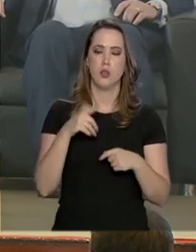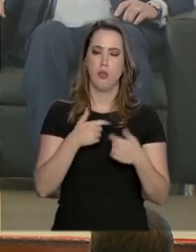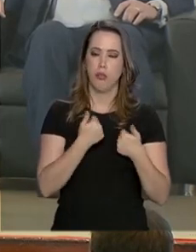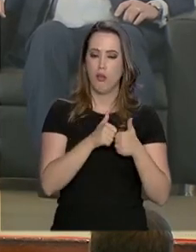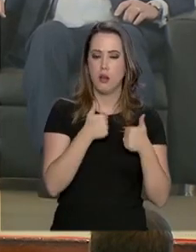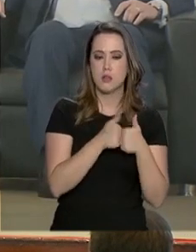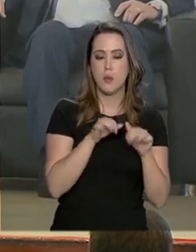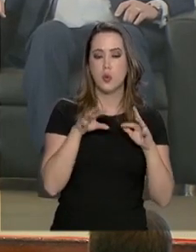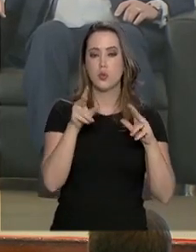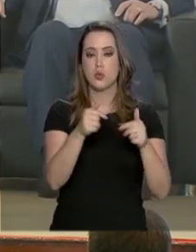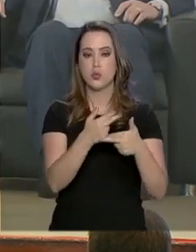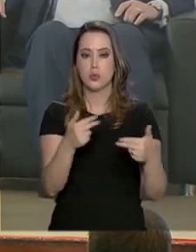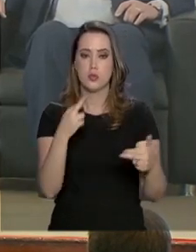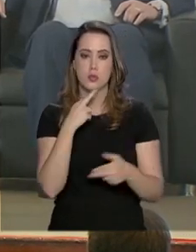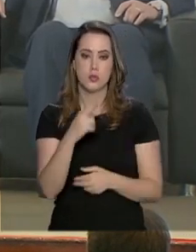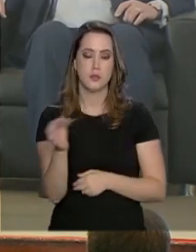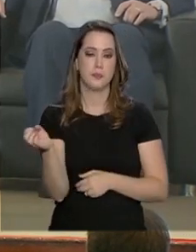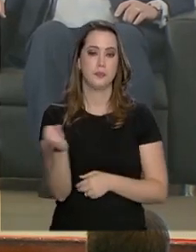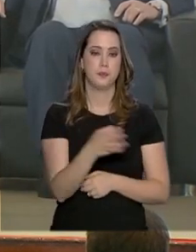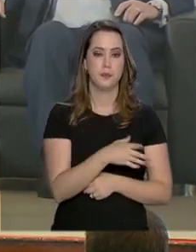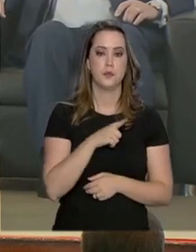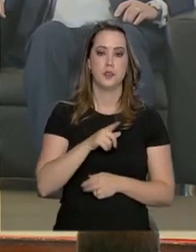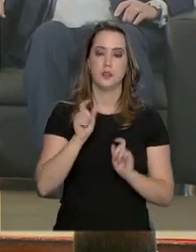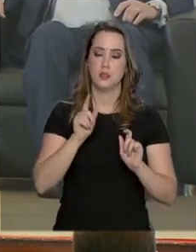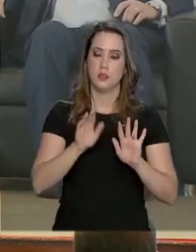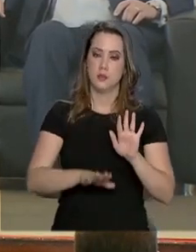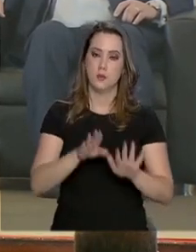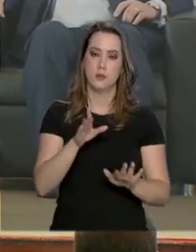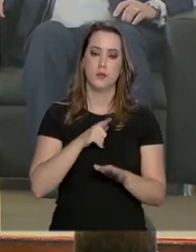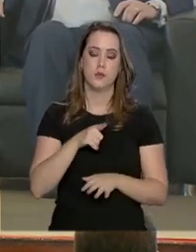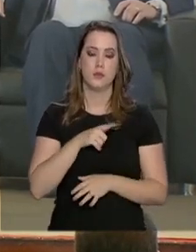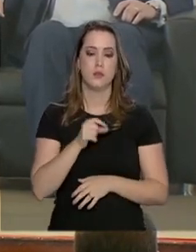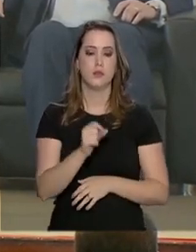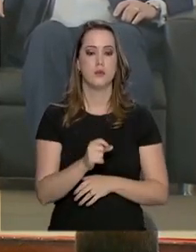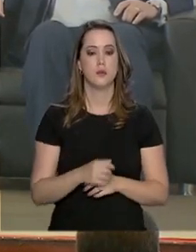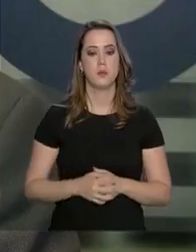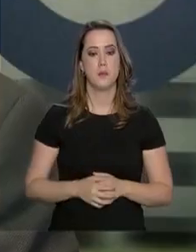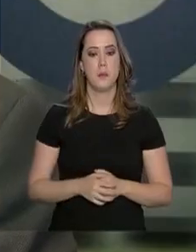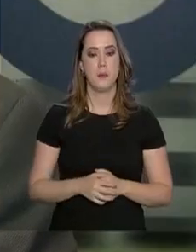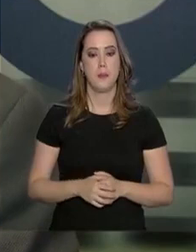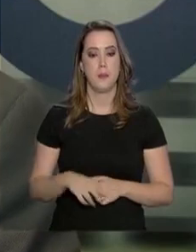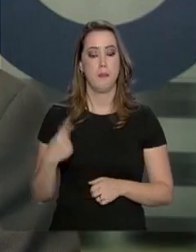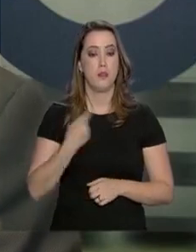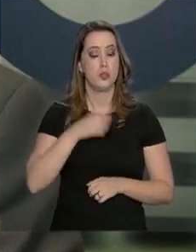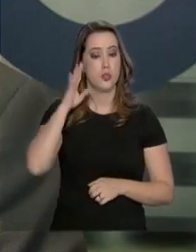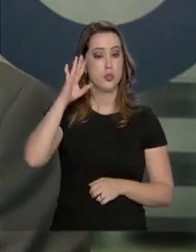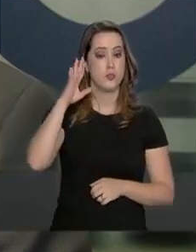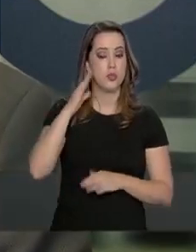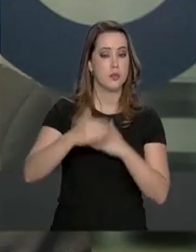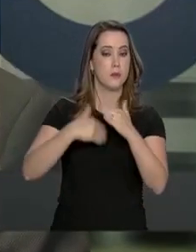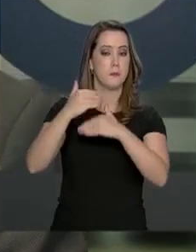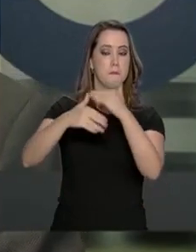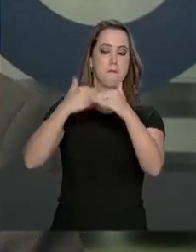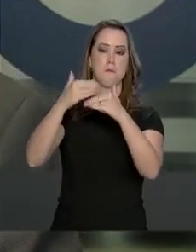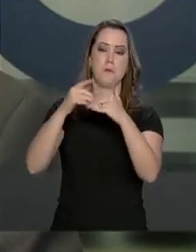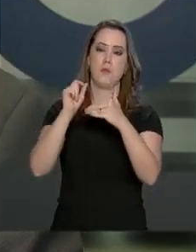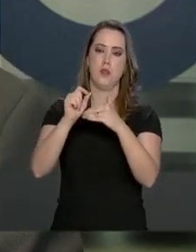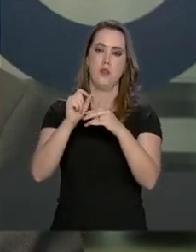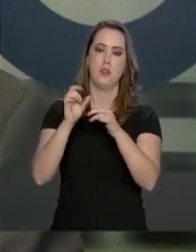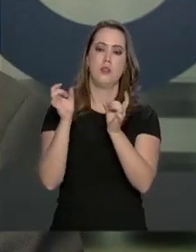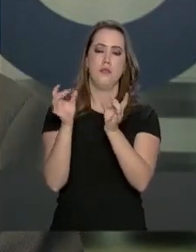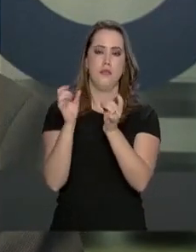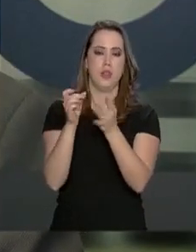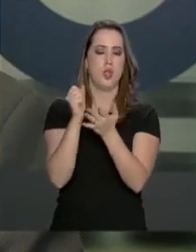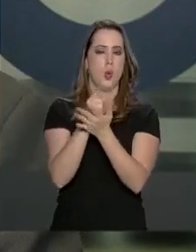logístico de todas essas soluções inovadoras que porventura apareçam. A gente imagina crescer o